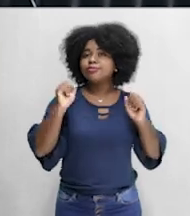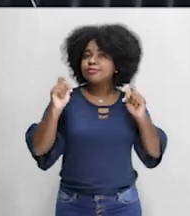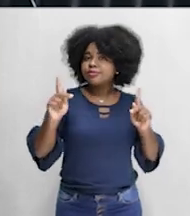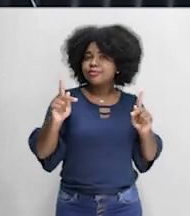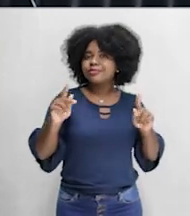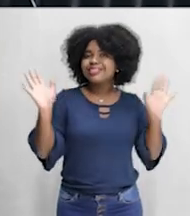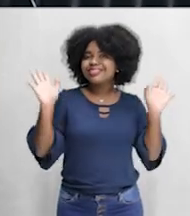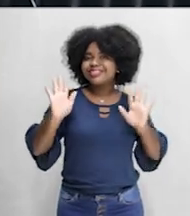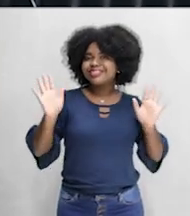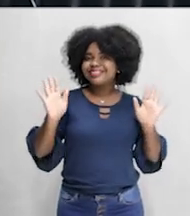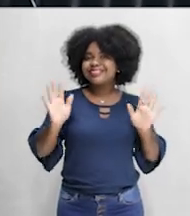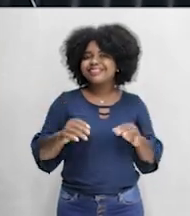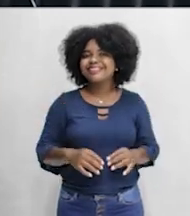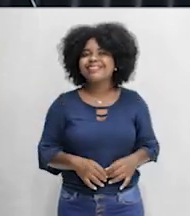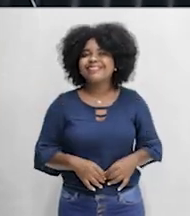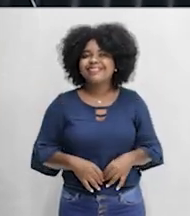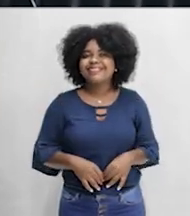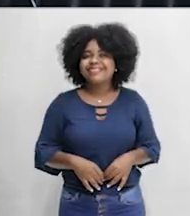te esperando. Valeu!